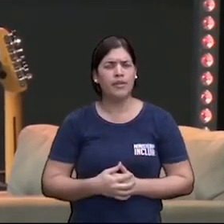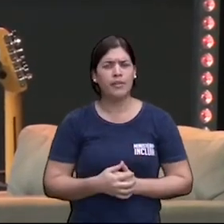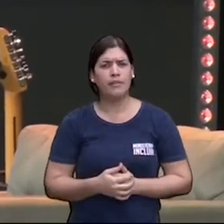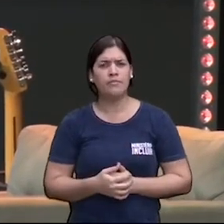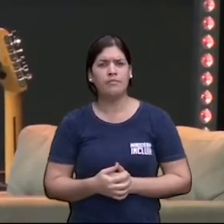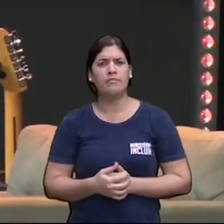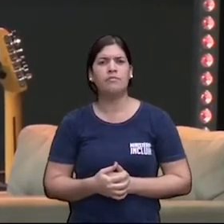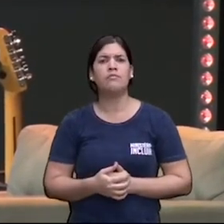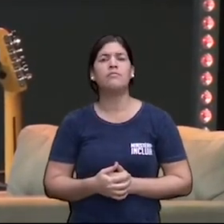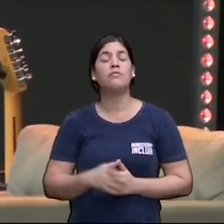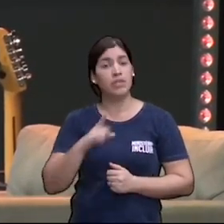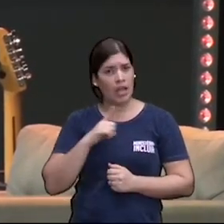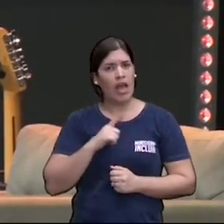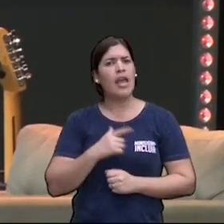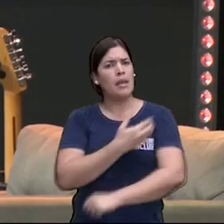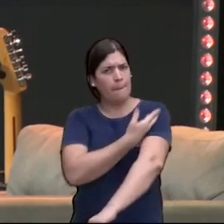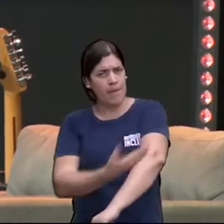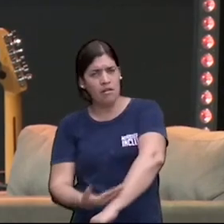porque tem branco pobre também